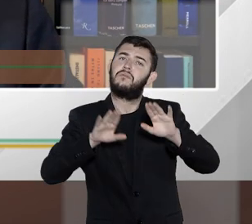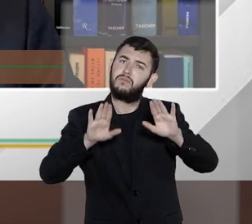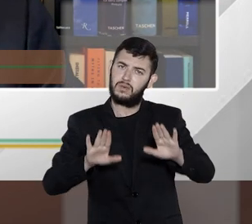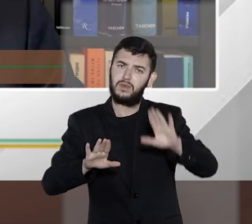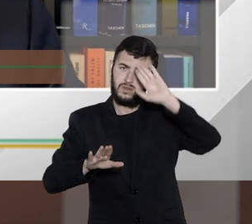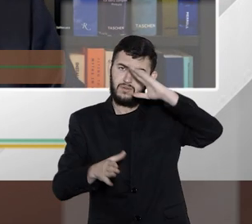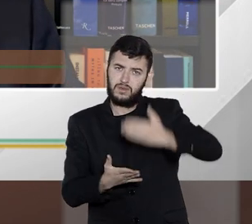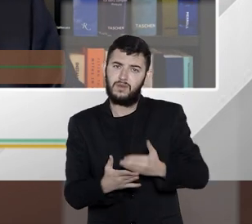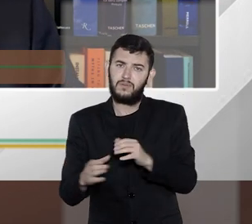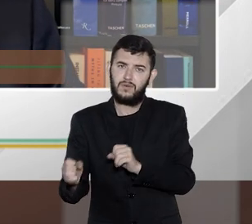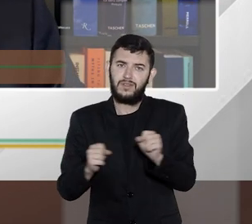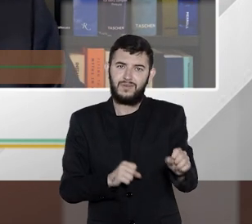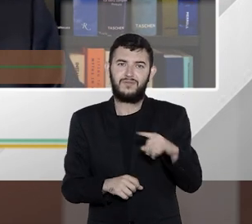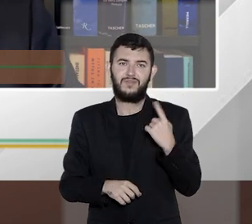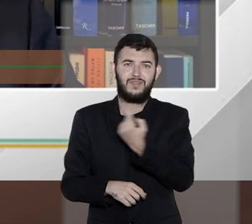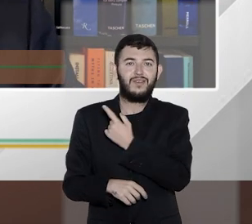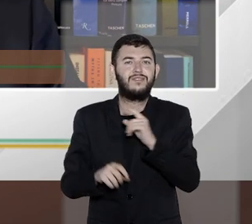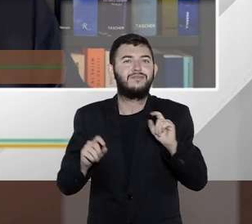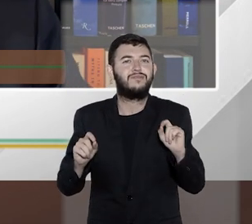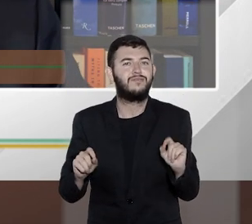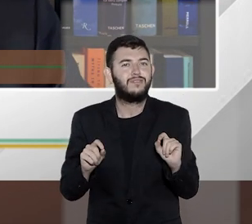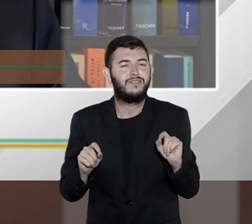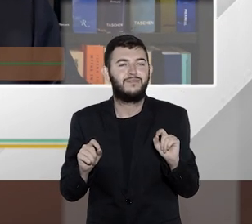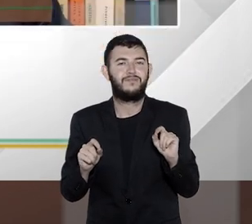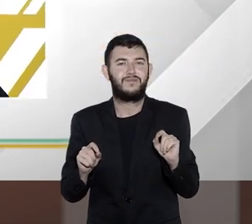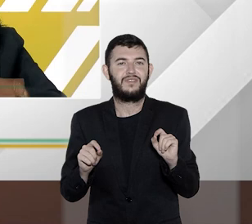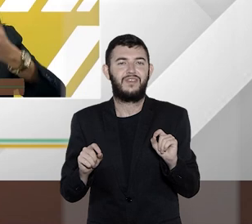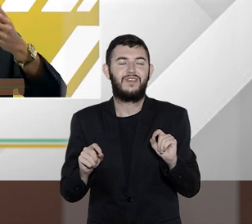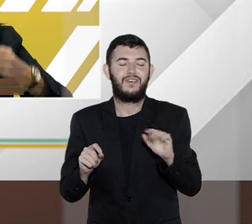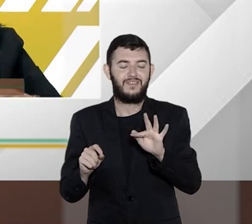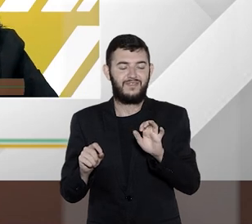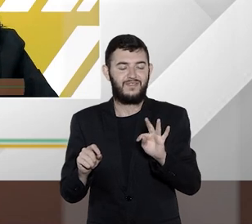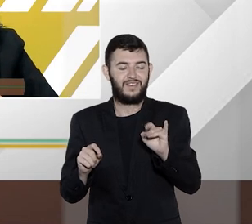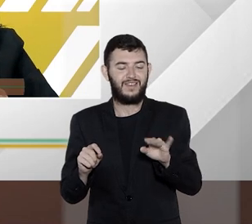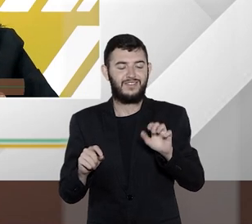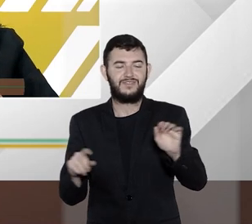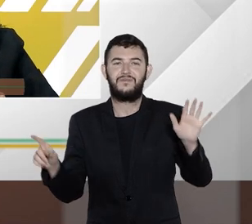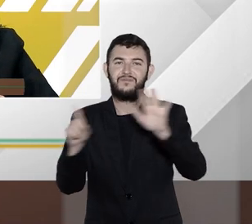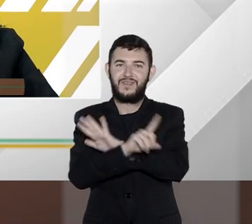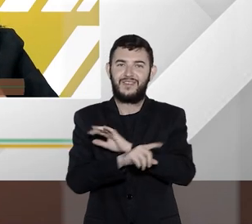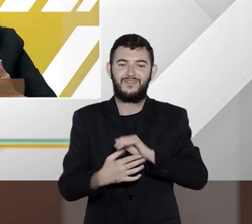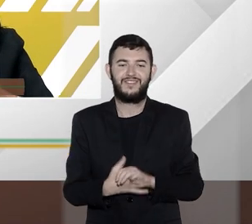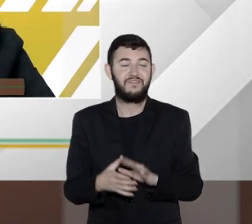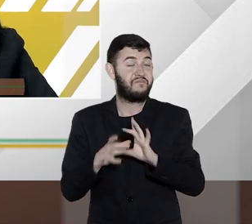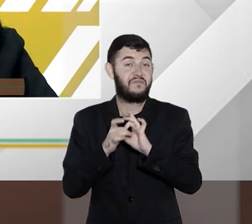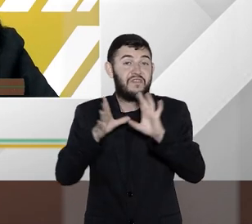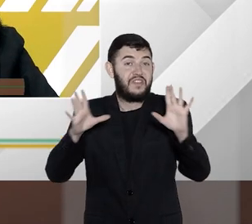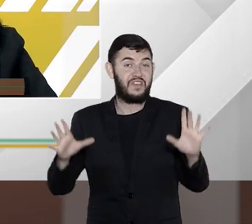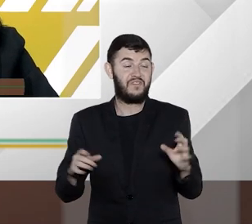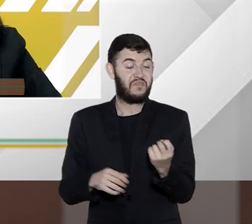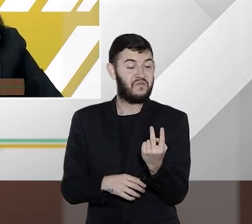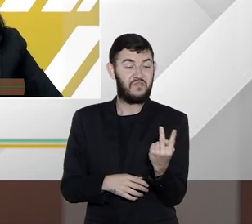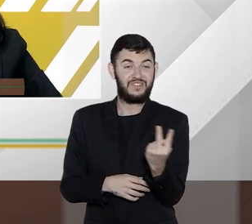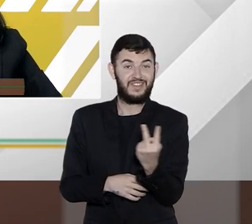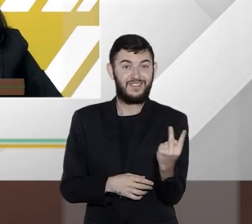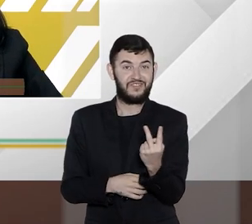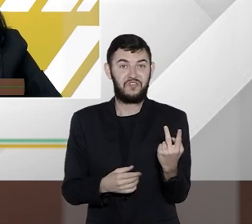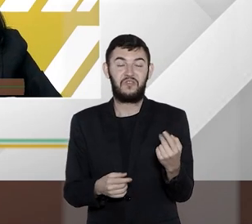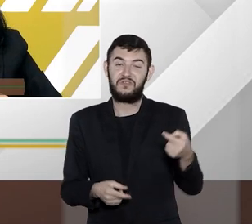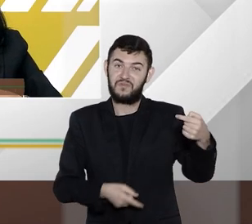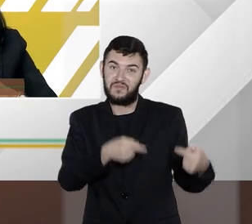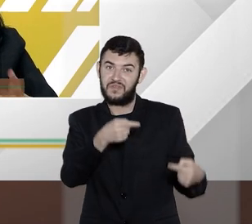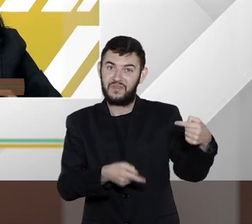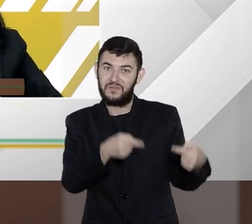gente pode seguir aí com a pergunta da Fátima. Não, fiquem à vontade. Esse debate aí, entre ambos, é sempre